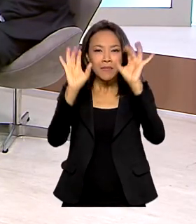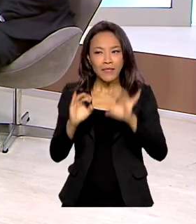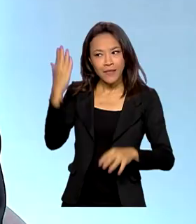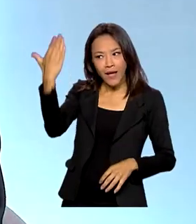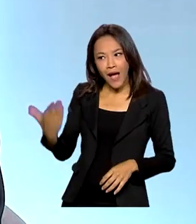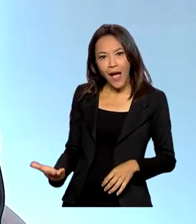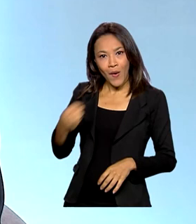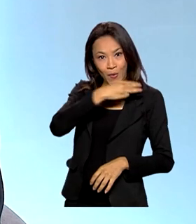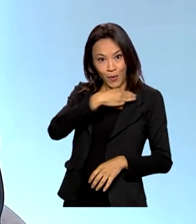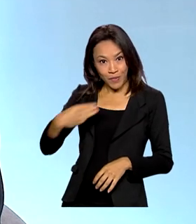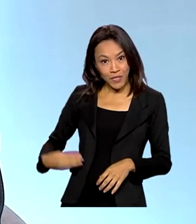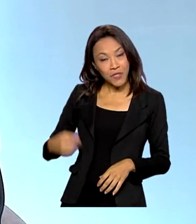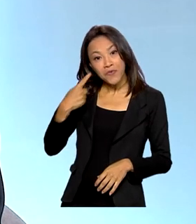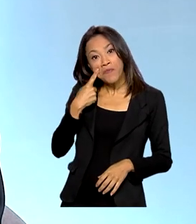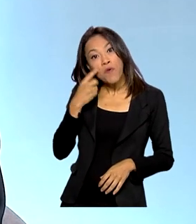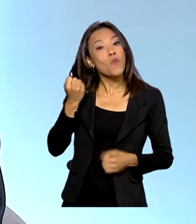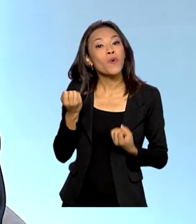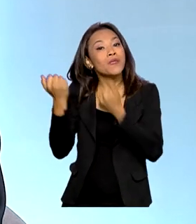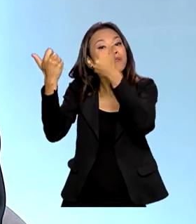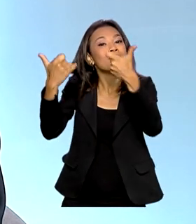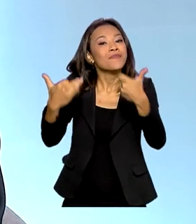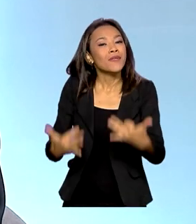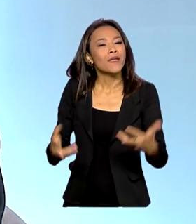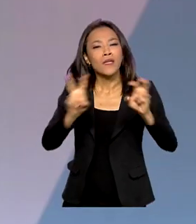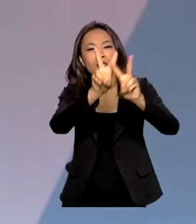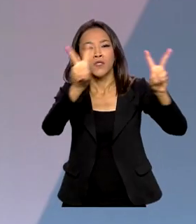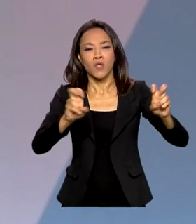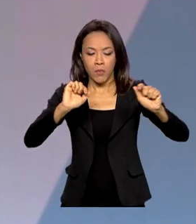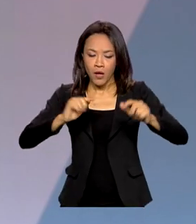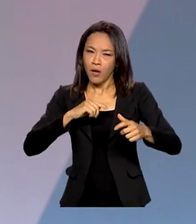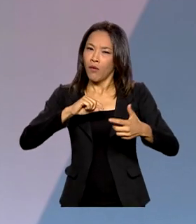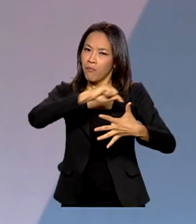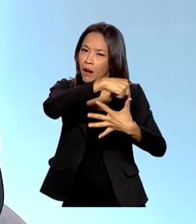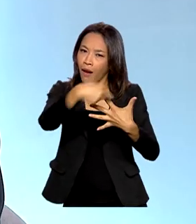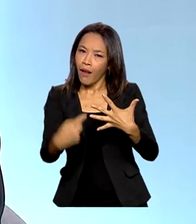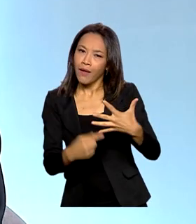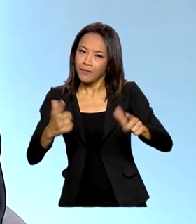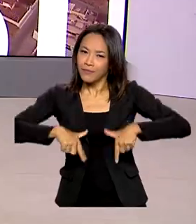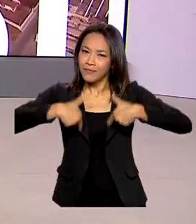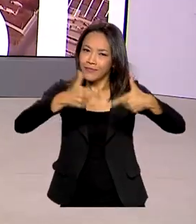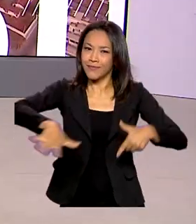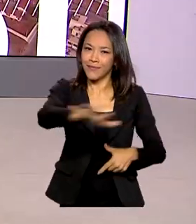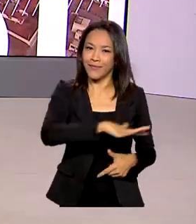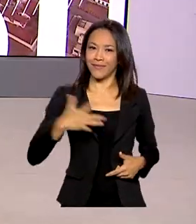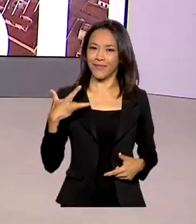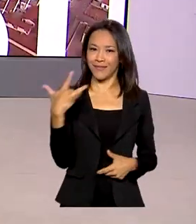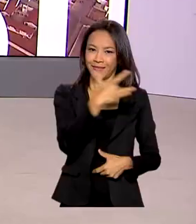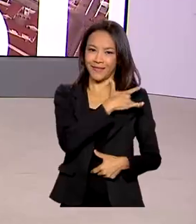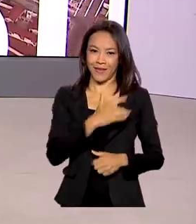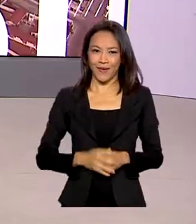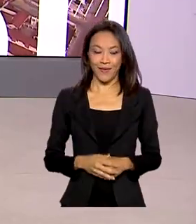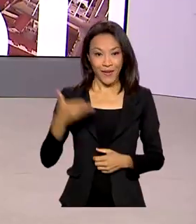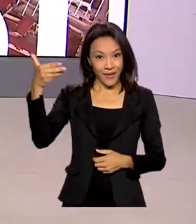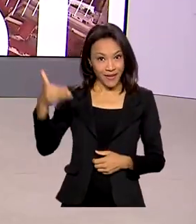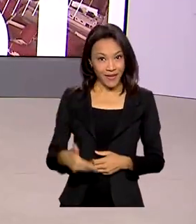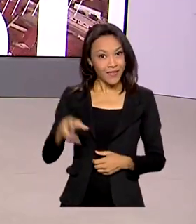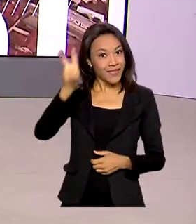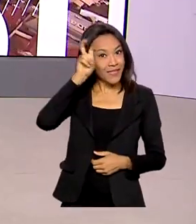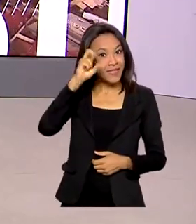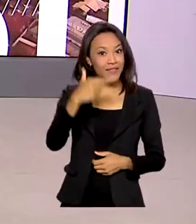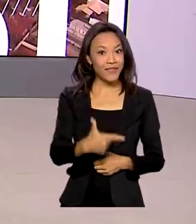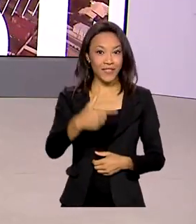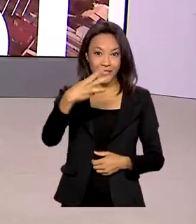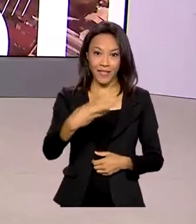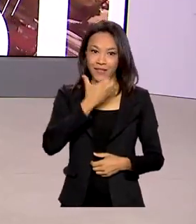ministros, vamos ver o que diz Marcelo Queiroga sobre as ações na área da saúde. A edição desta quinta-feira,